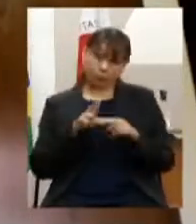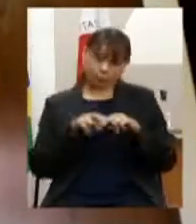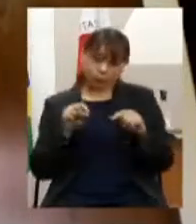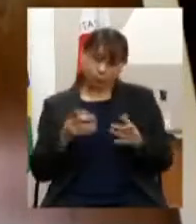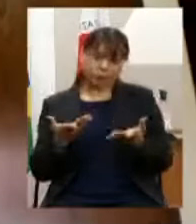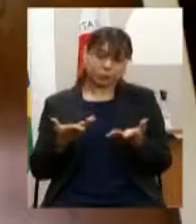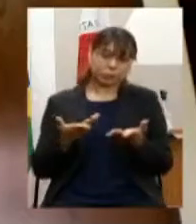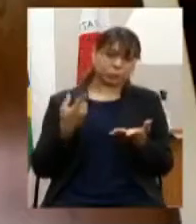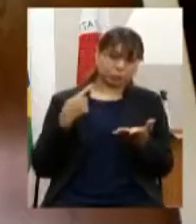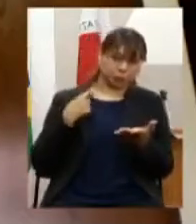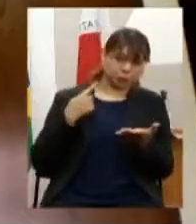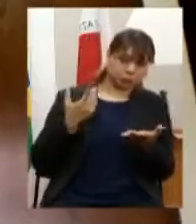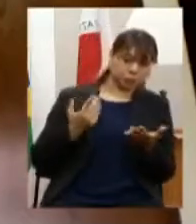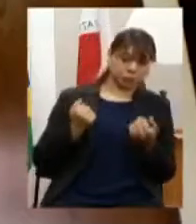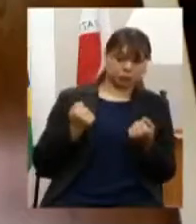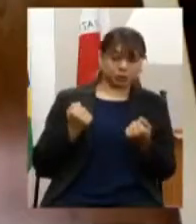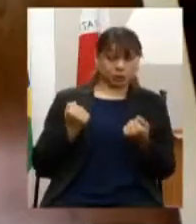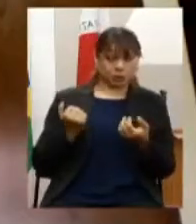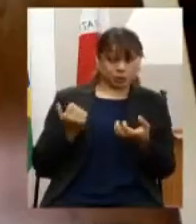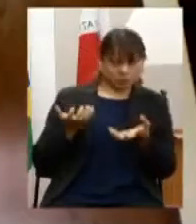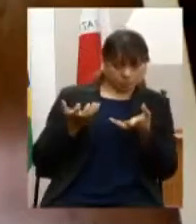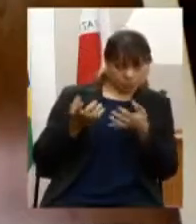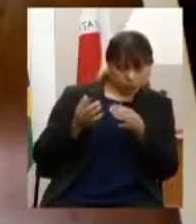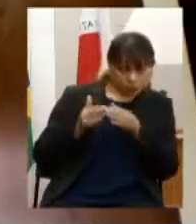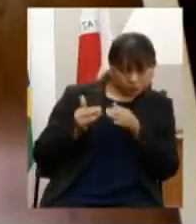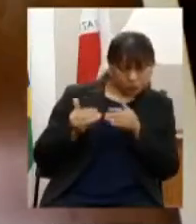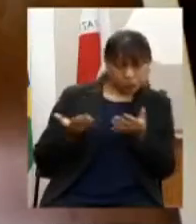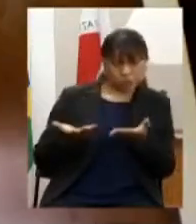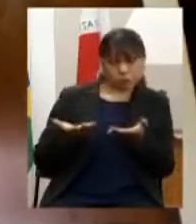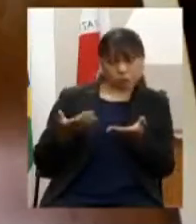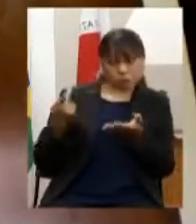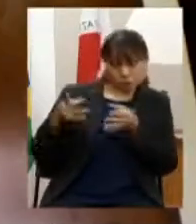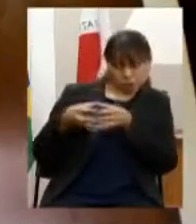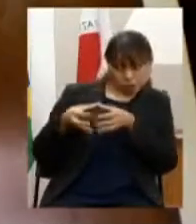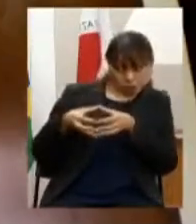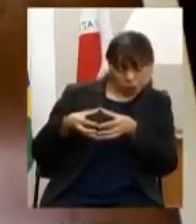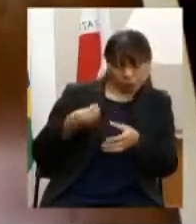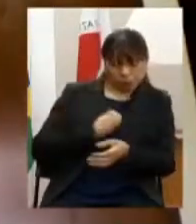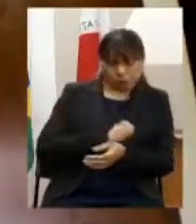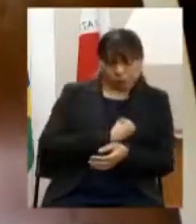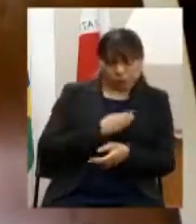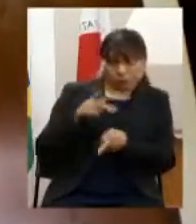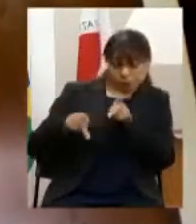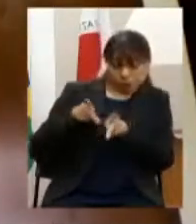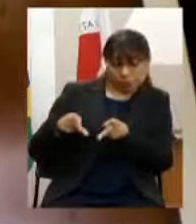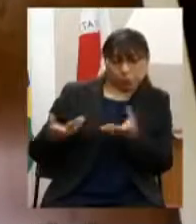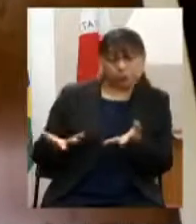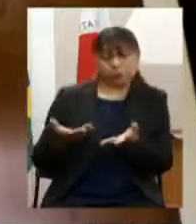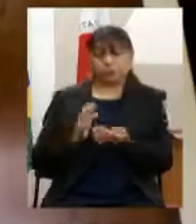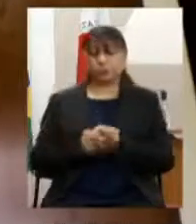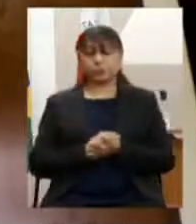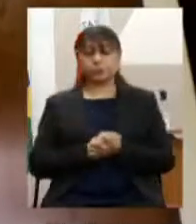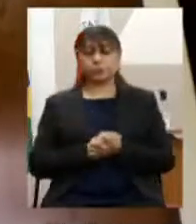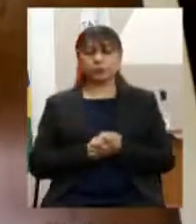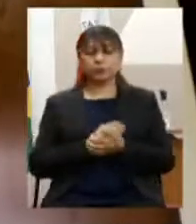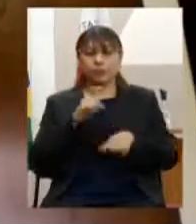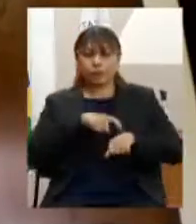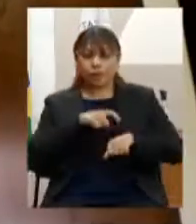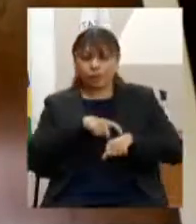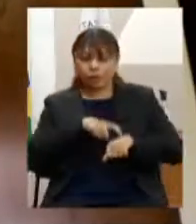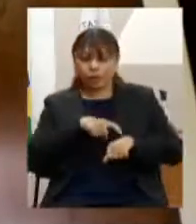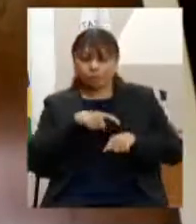gostaria de solicitar né a sua comissão de participação que ao analisar essas